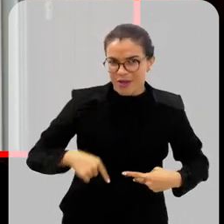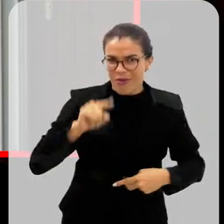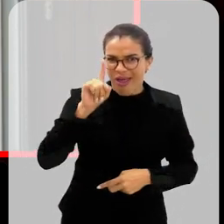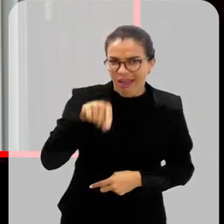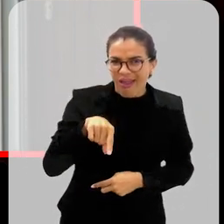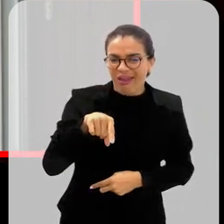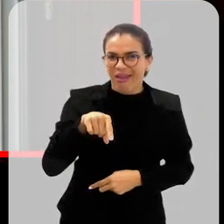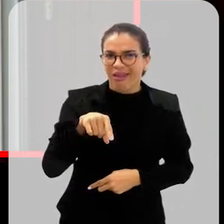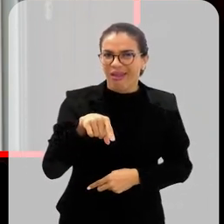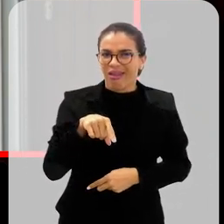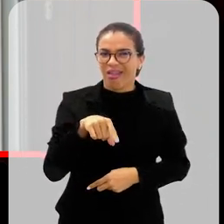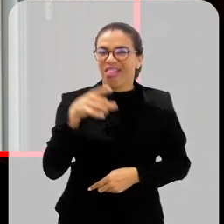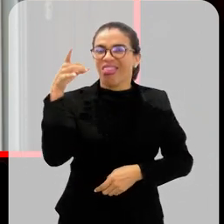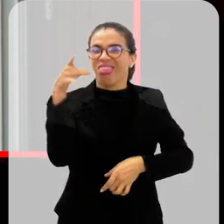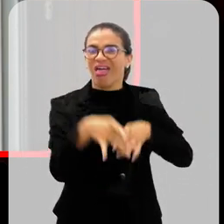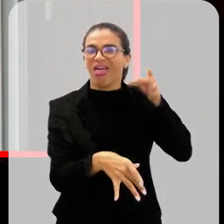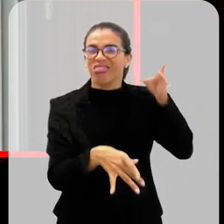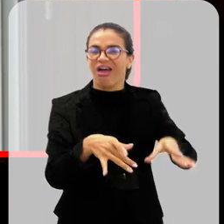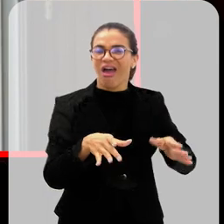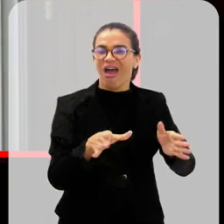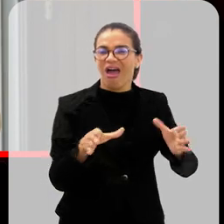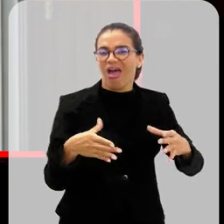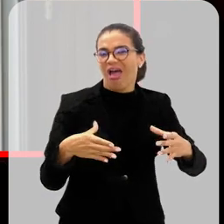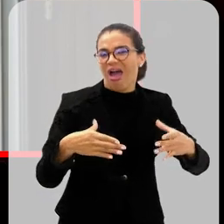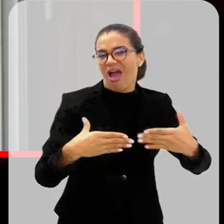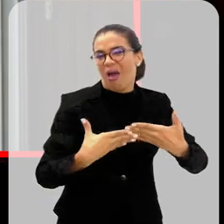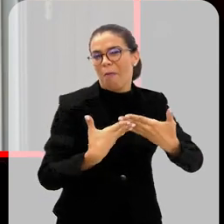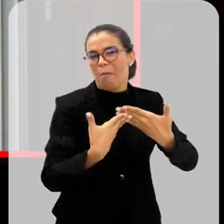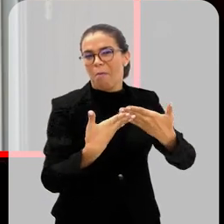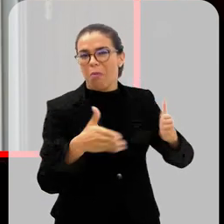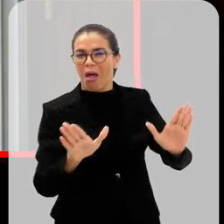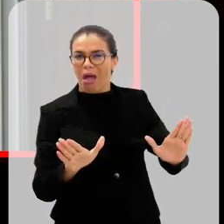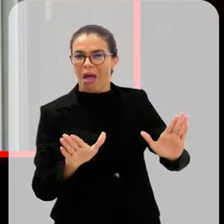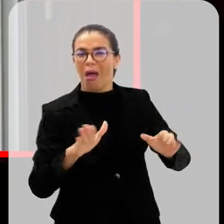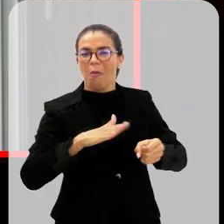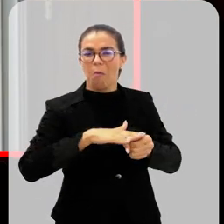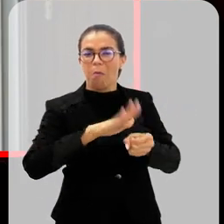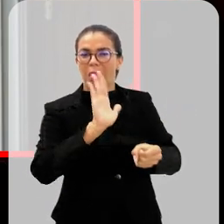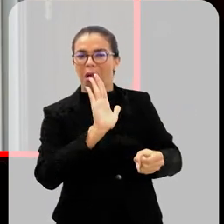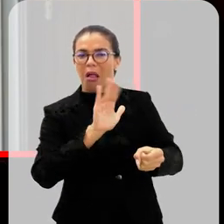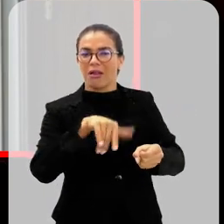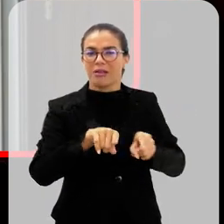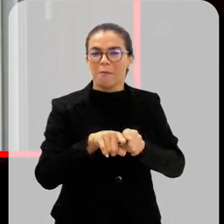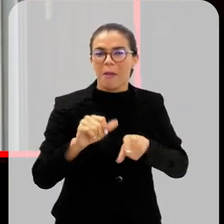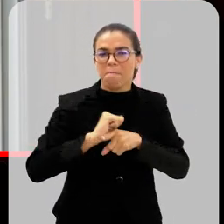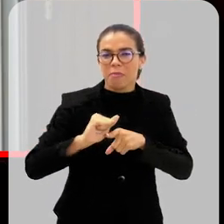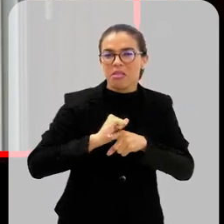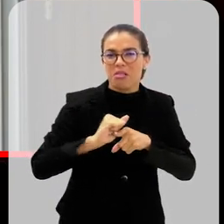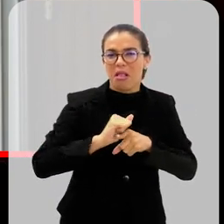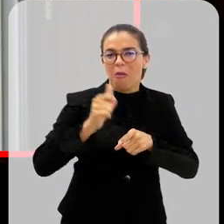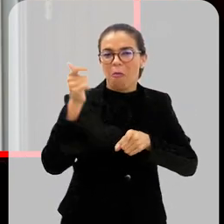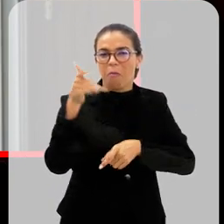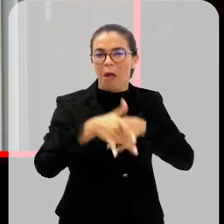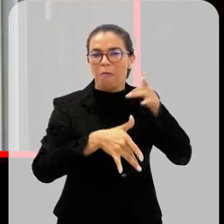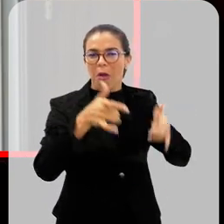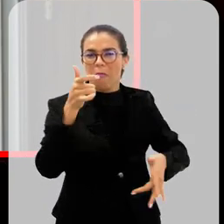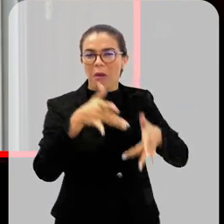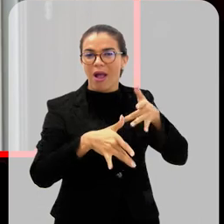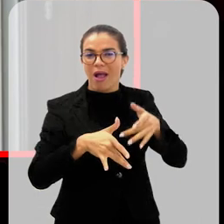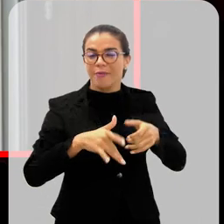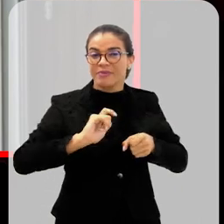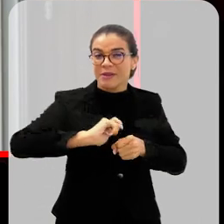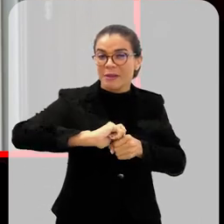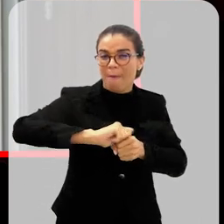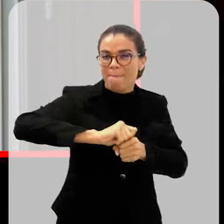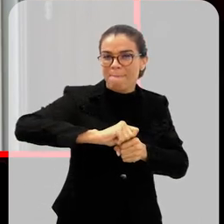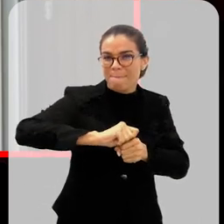não faz por onde? Deixa a caixa d'água aberta, deixa pneus ali ao relento, tampinhas